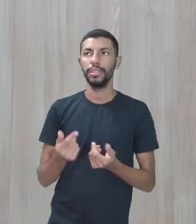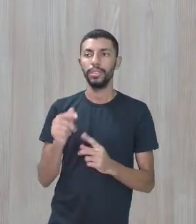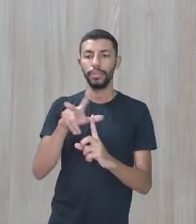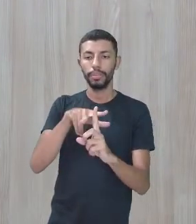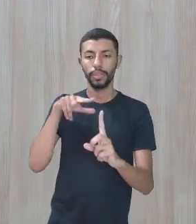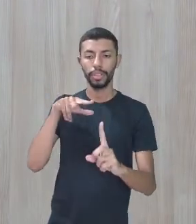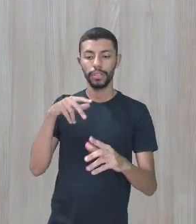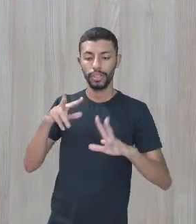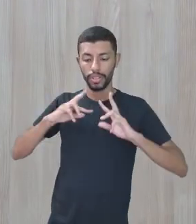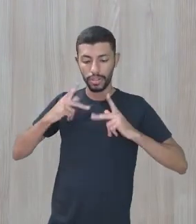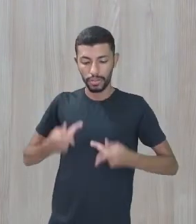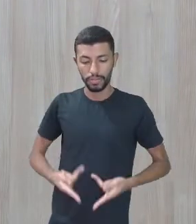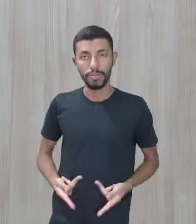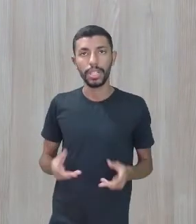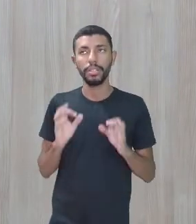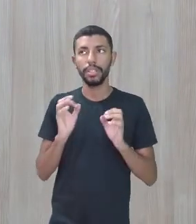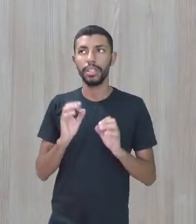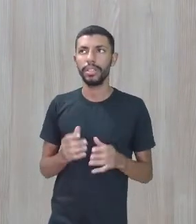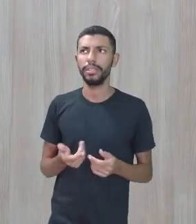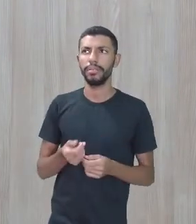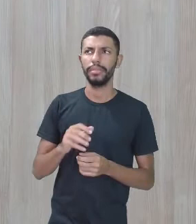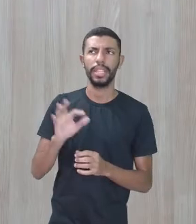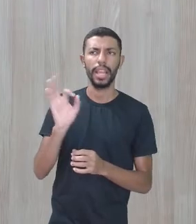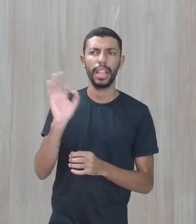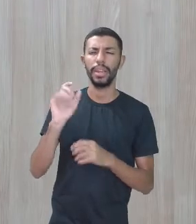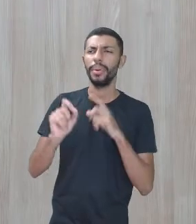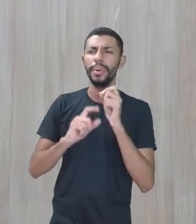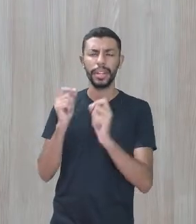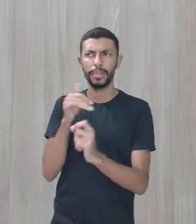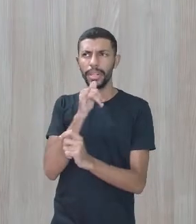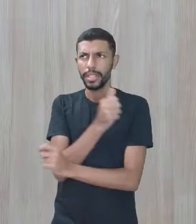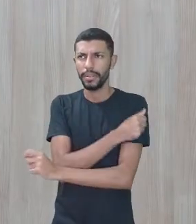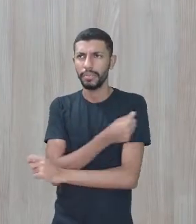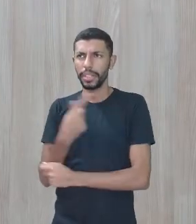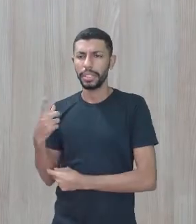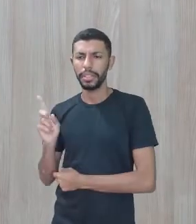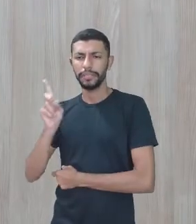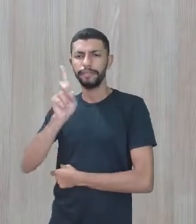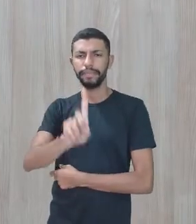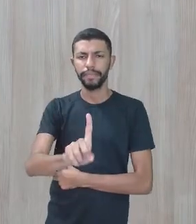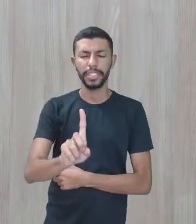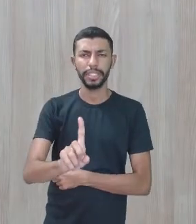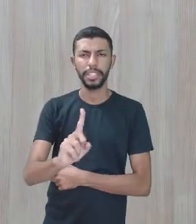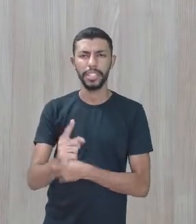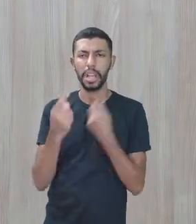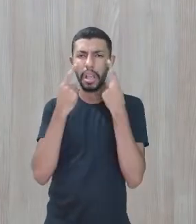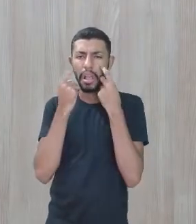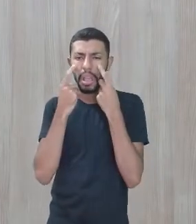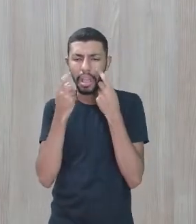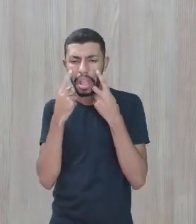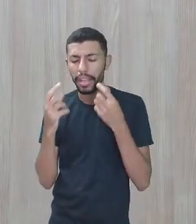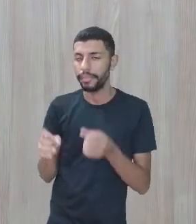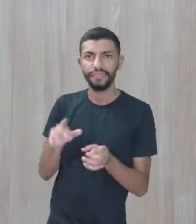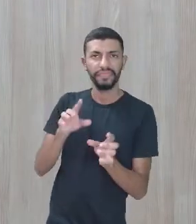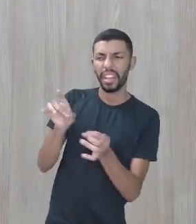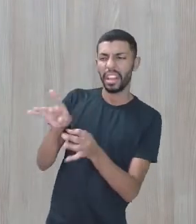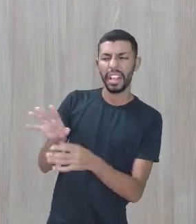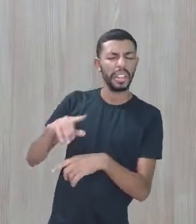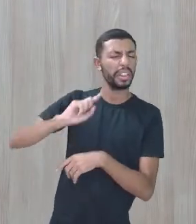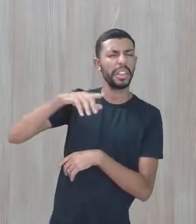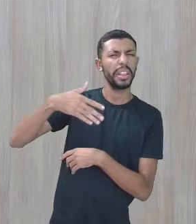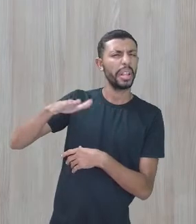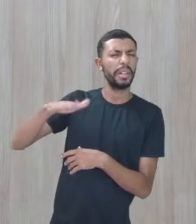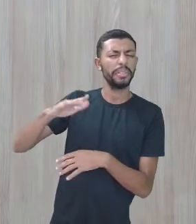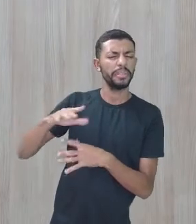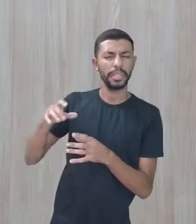E não um estudante chegar na escola e está ali chorando, e daqui a pouco passa esse choro.